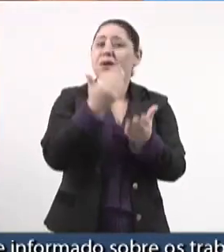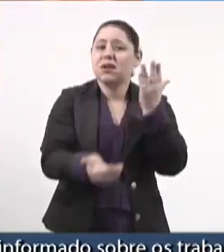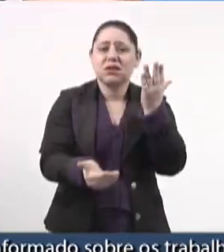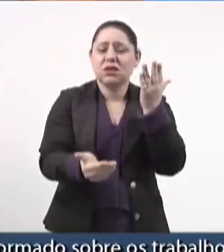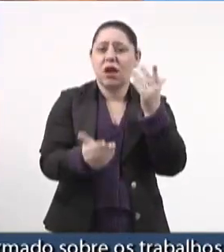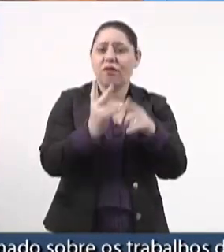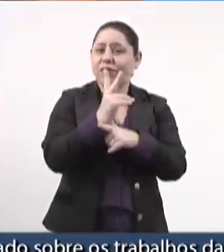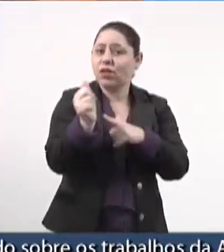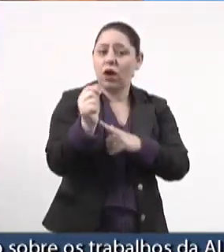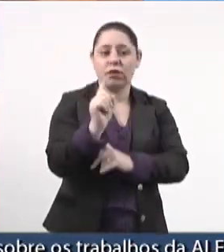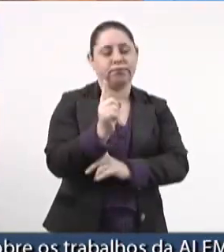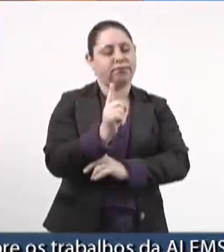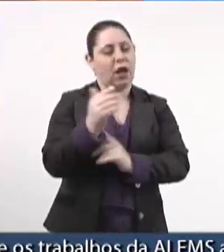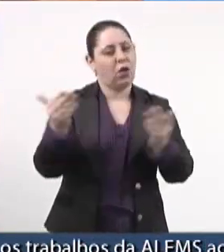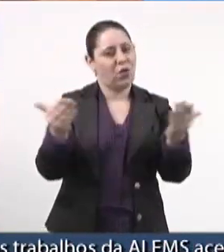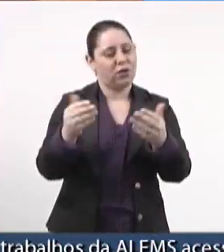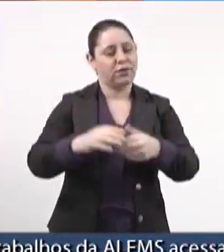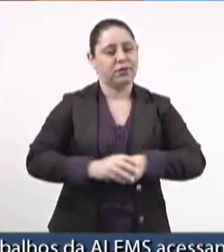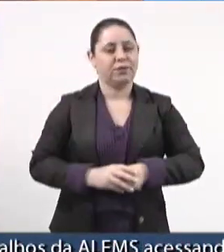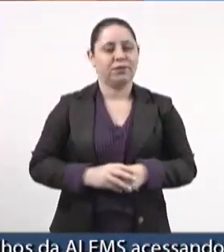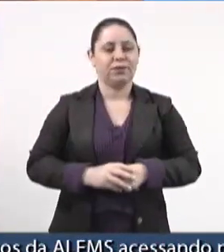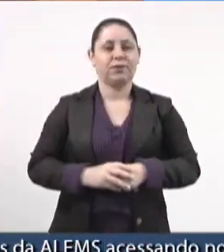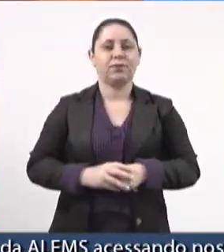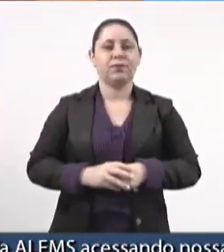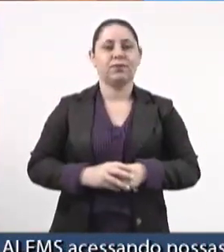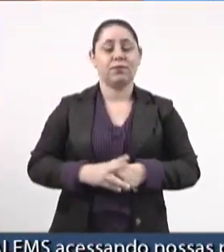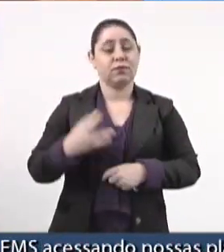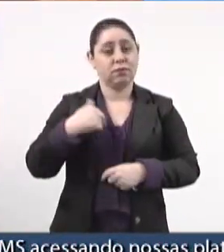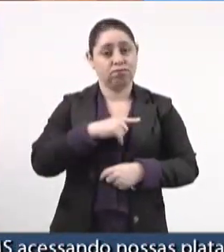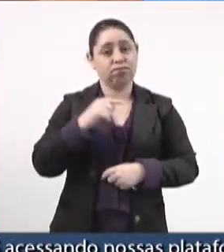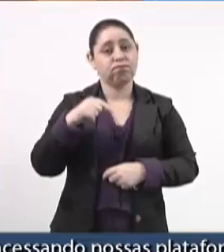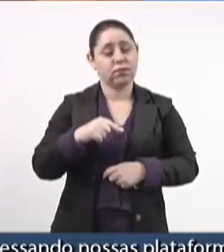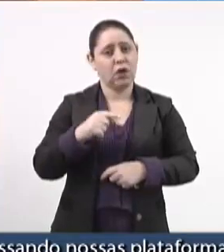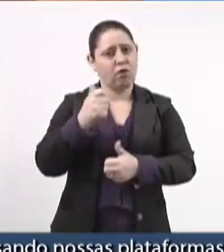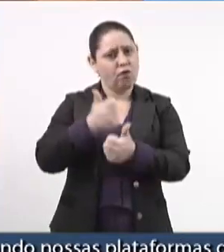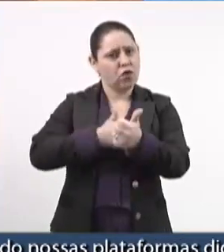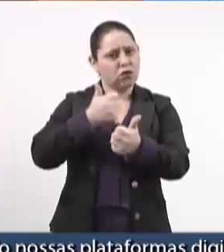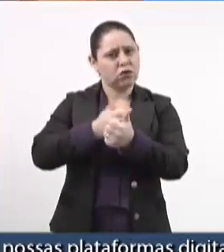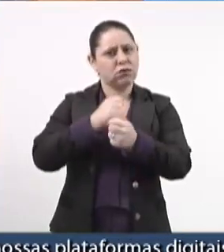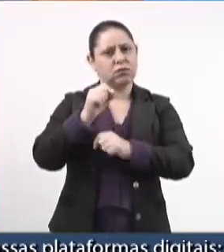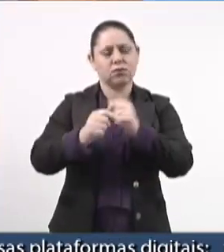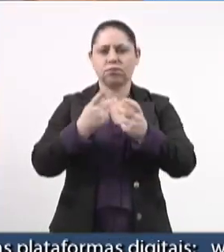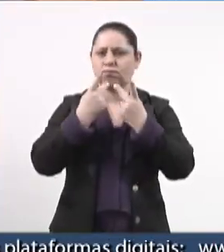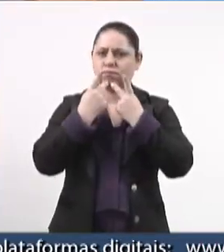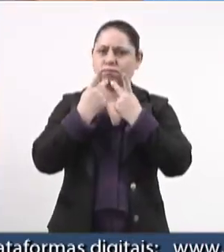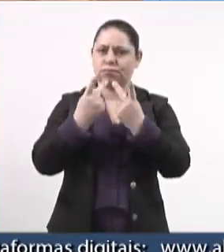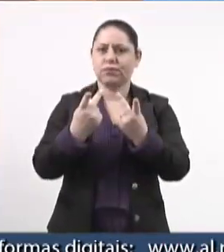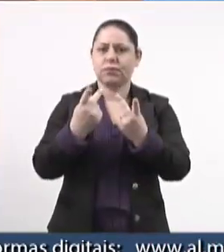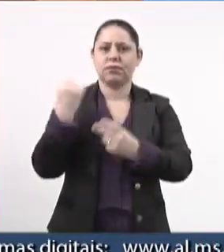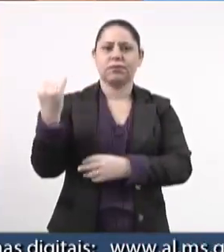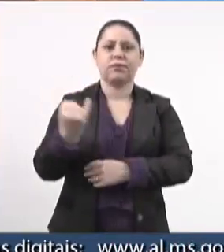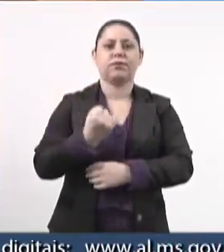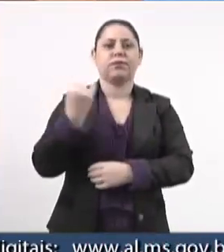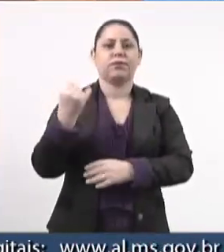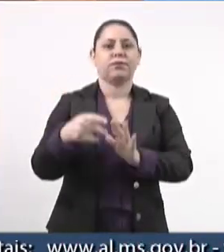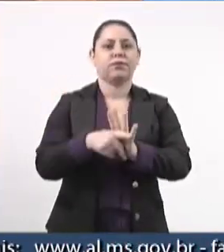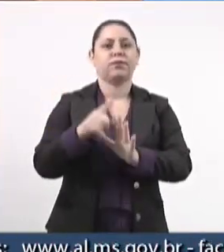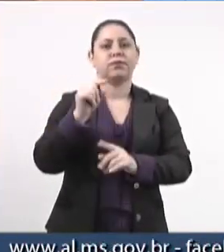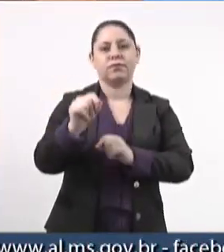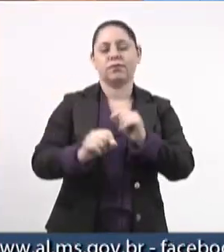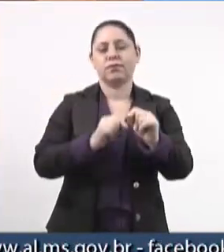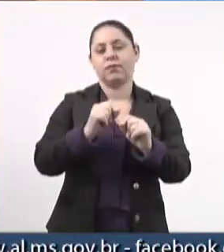essa conquista agora. Então, nós aqui queremos reforçar a importância